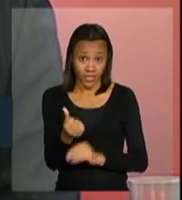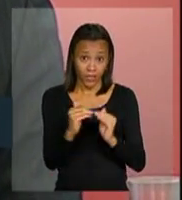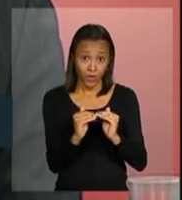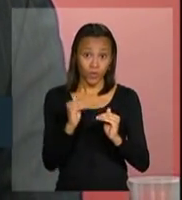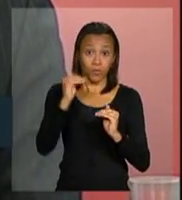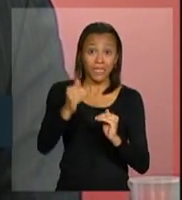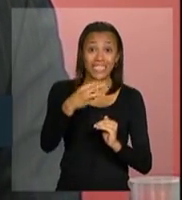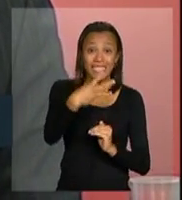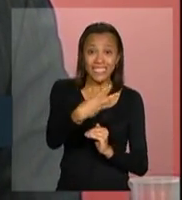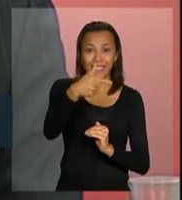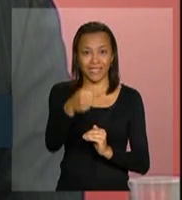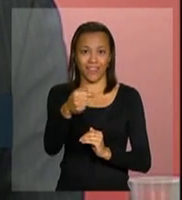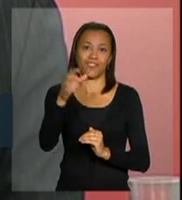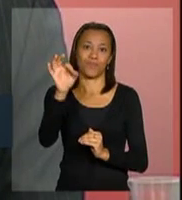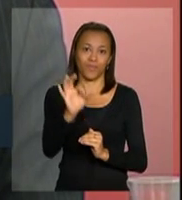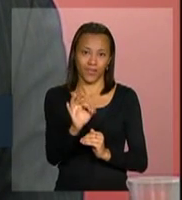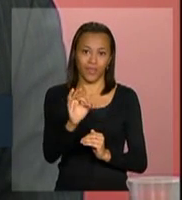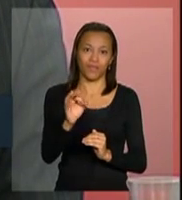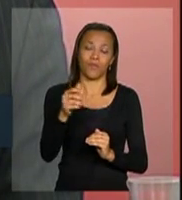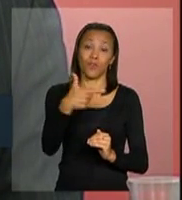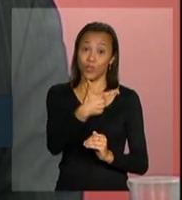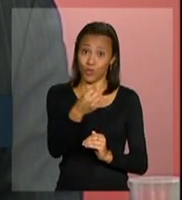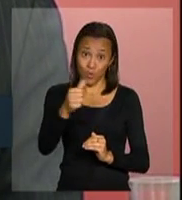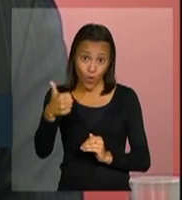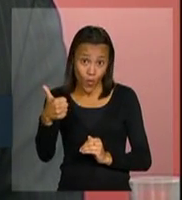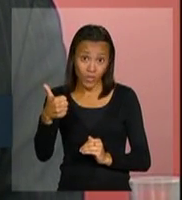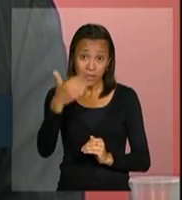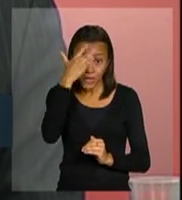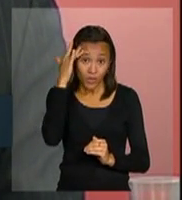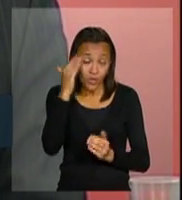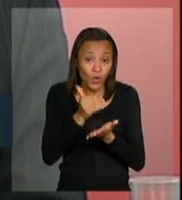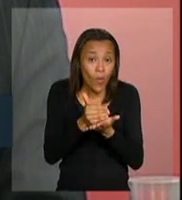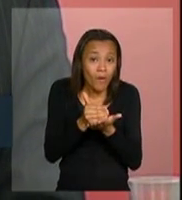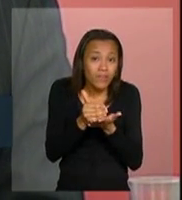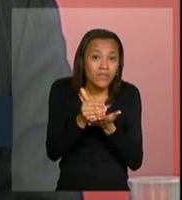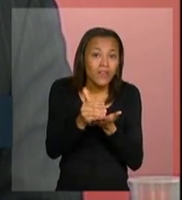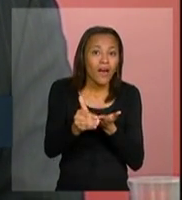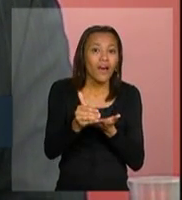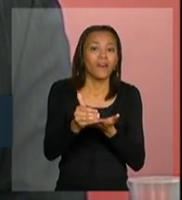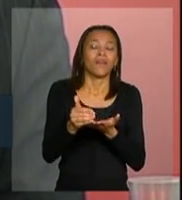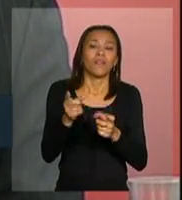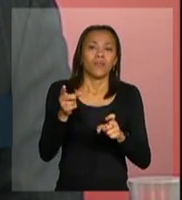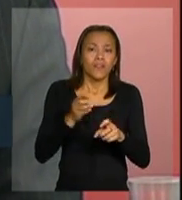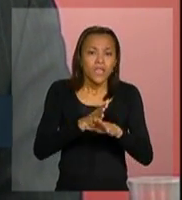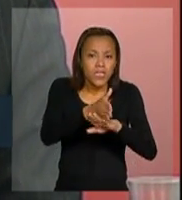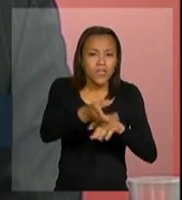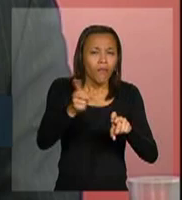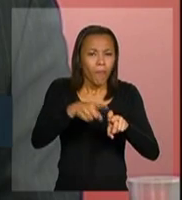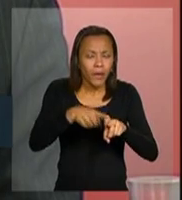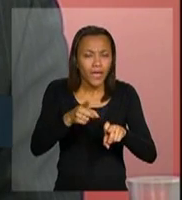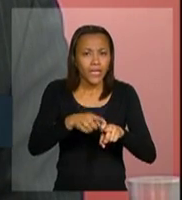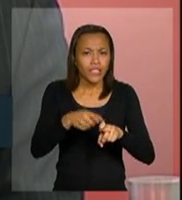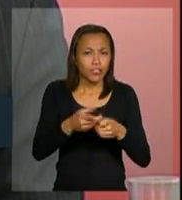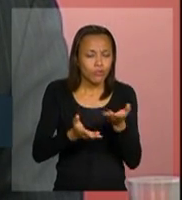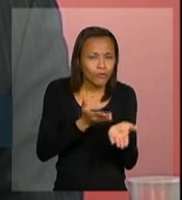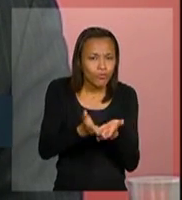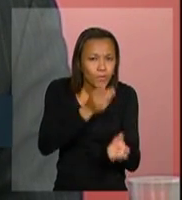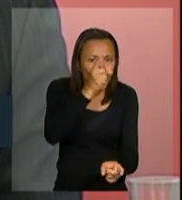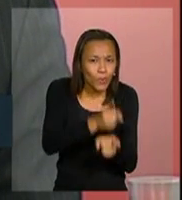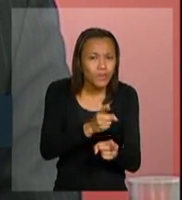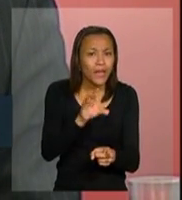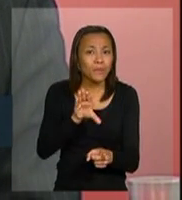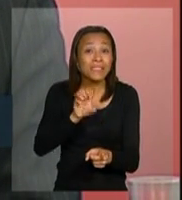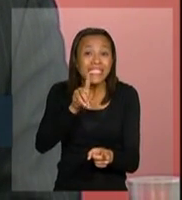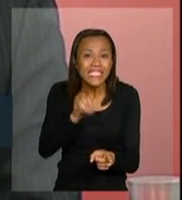37% já em 2011, de pessoas que iniciam o tratamento de forma precoce.